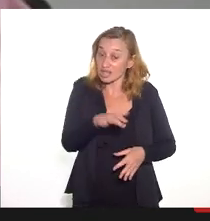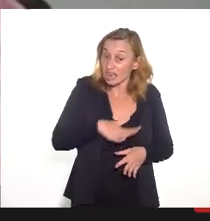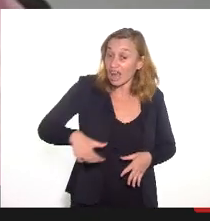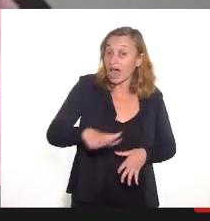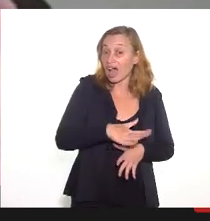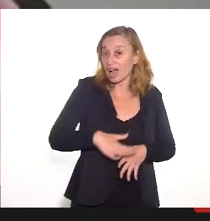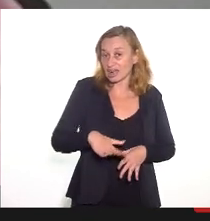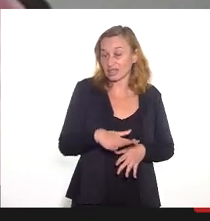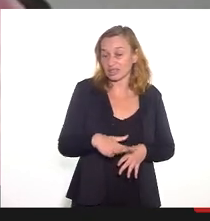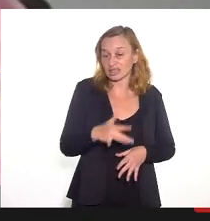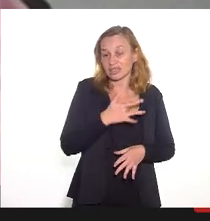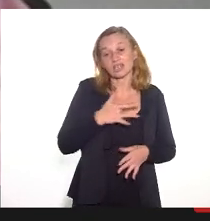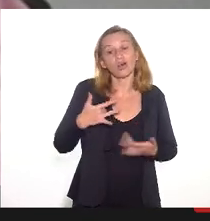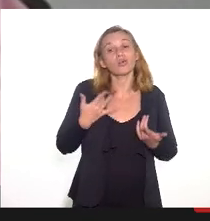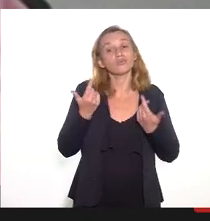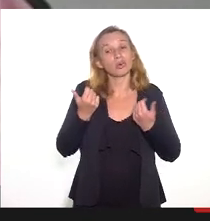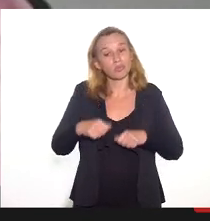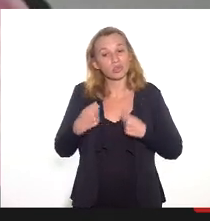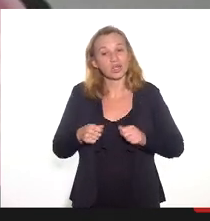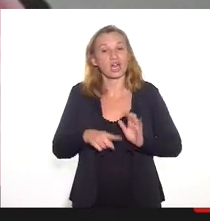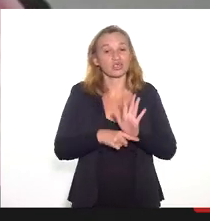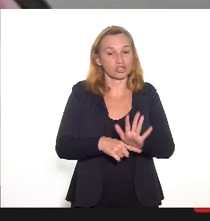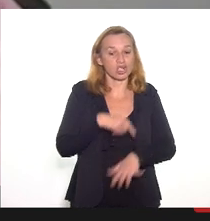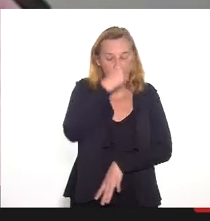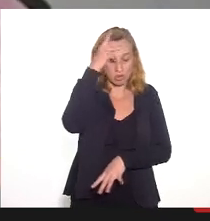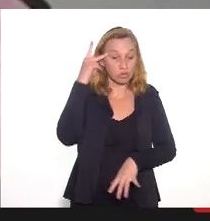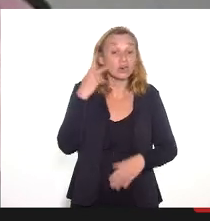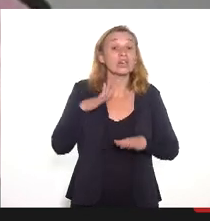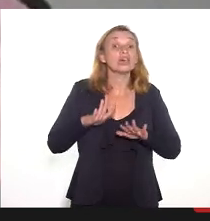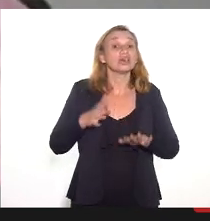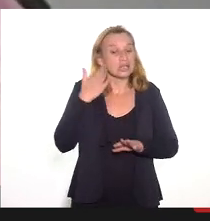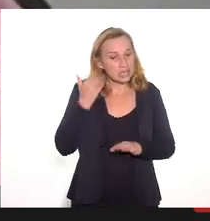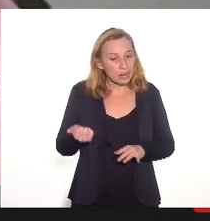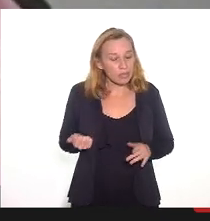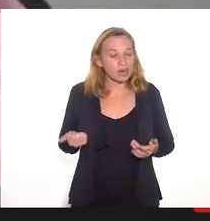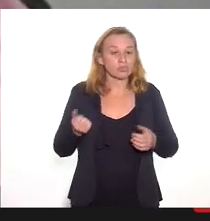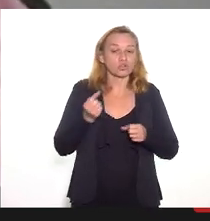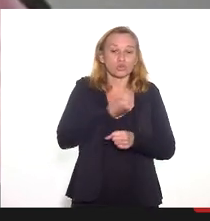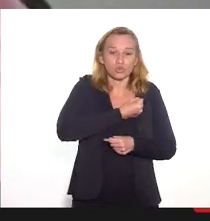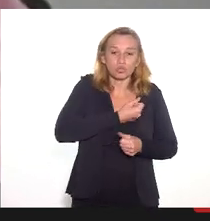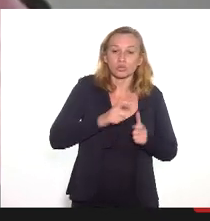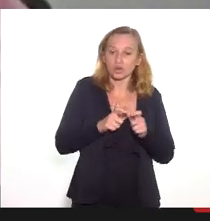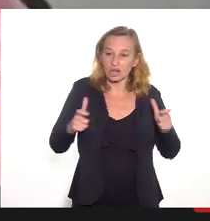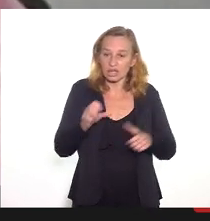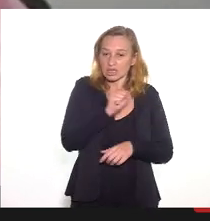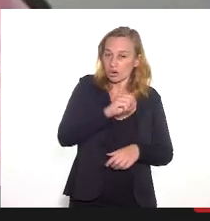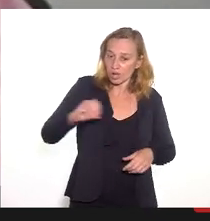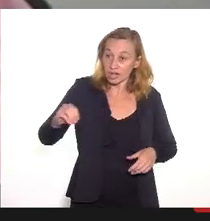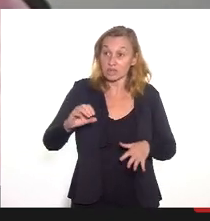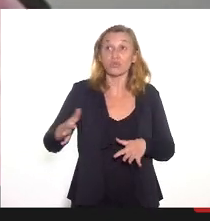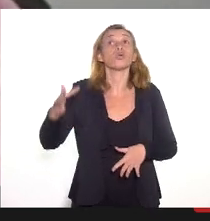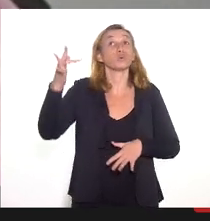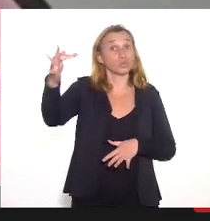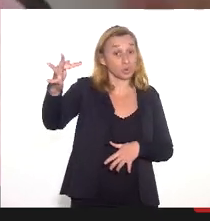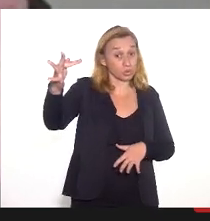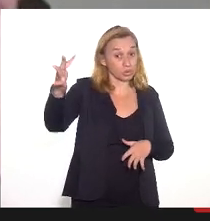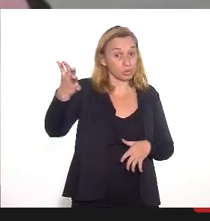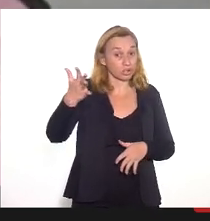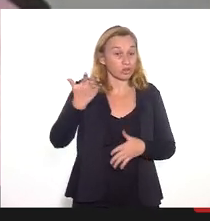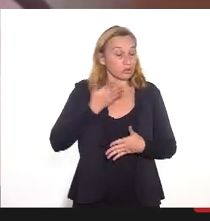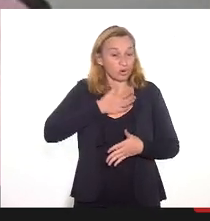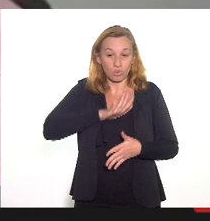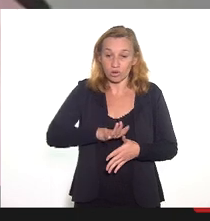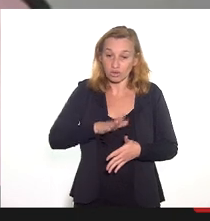pessoal para poder atender a população. E nós sabemos que a maior parte dessas OS, no futuro, a gente não gosta de fazer